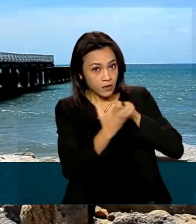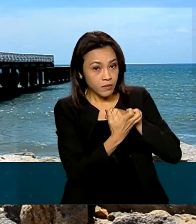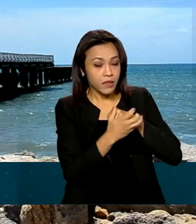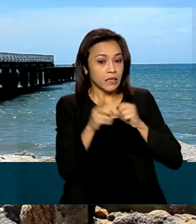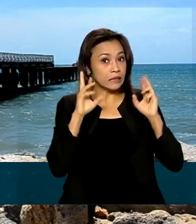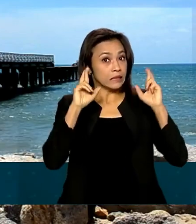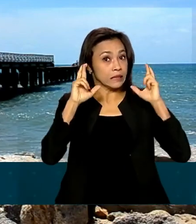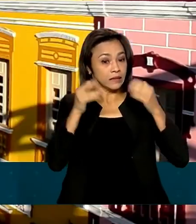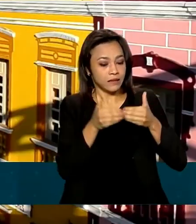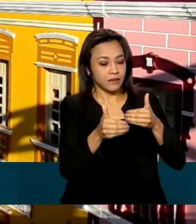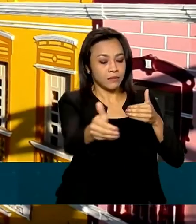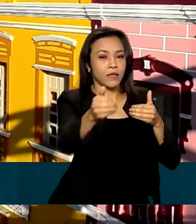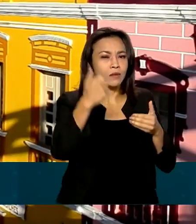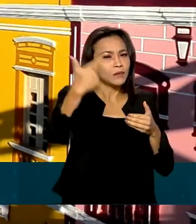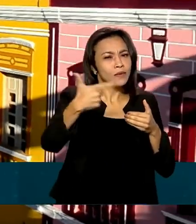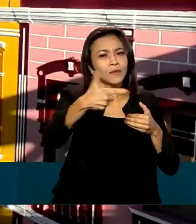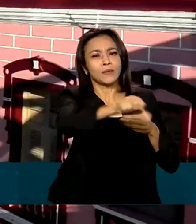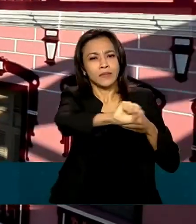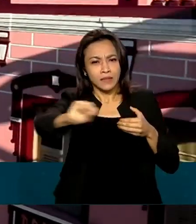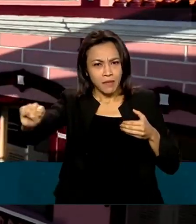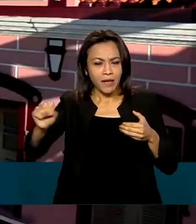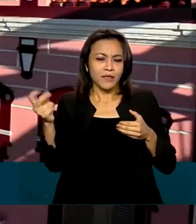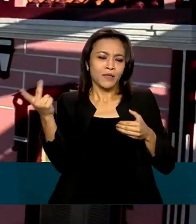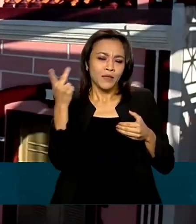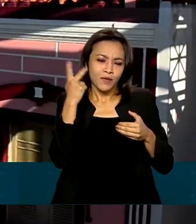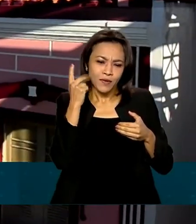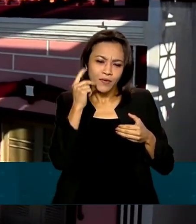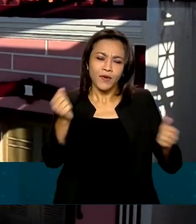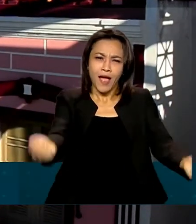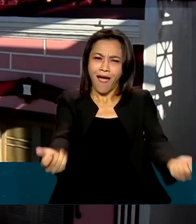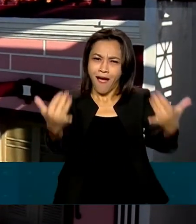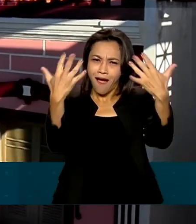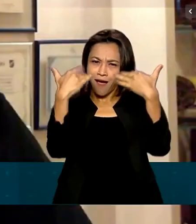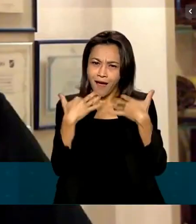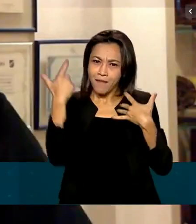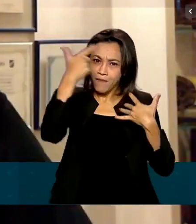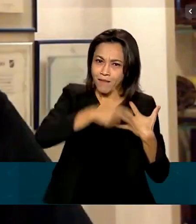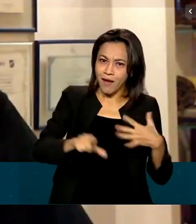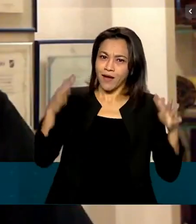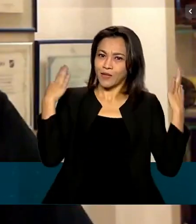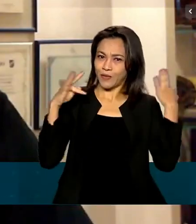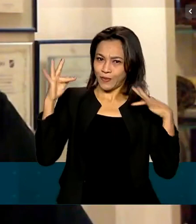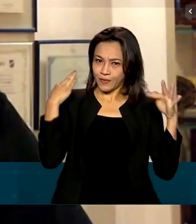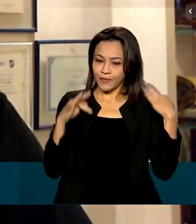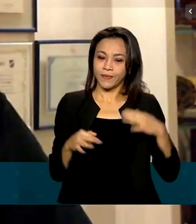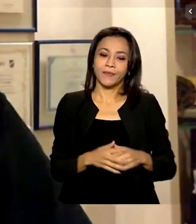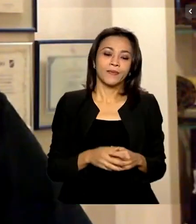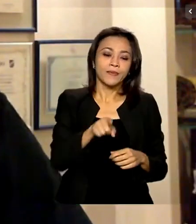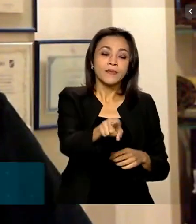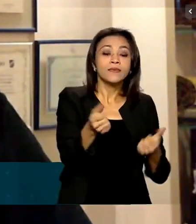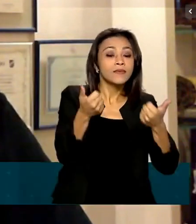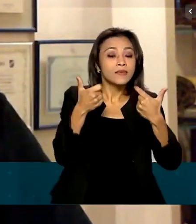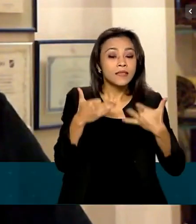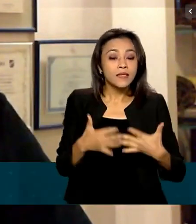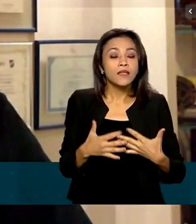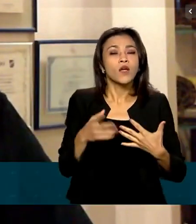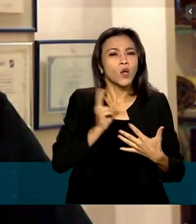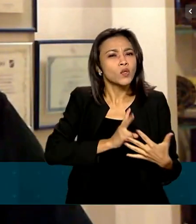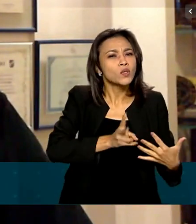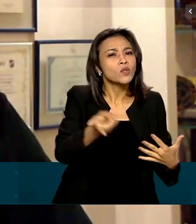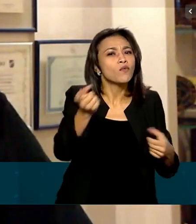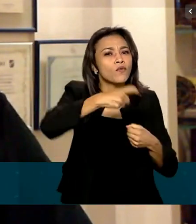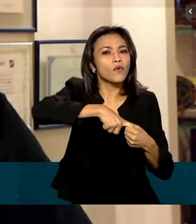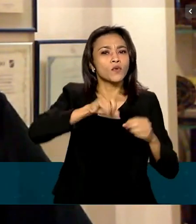é que no segundo semestre, o Estado receba ainda mais turistas. Começamos a ter novamente os congressos,